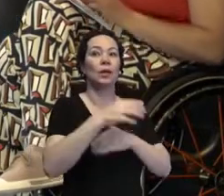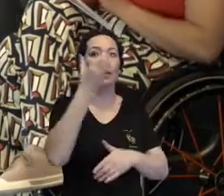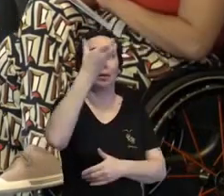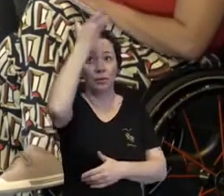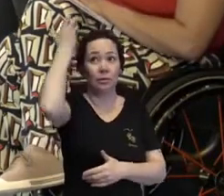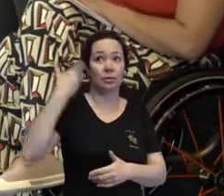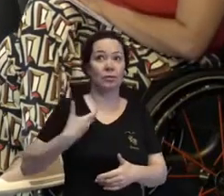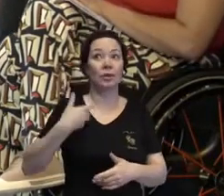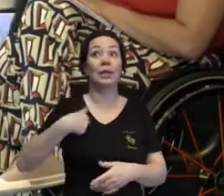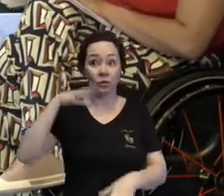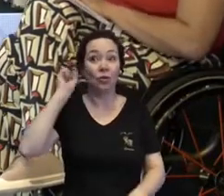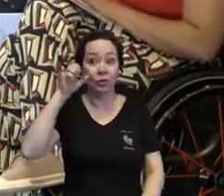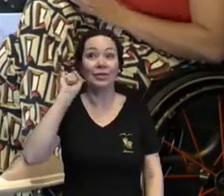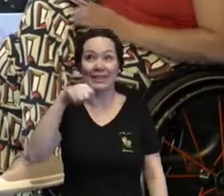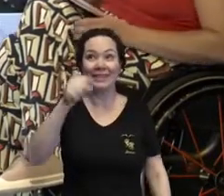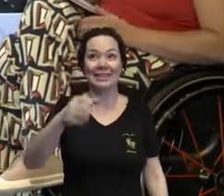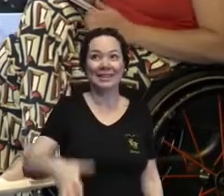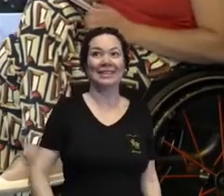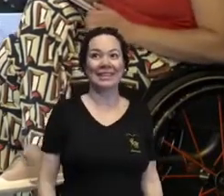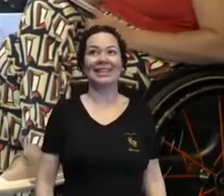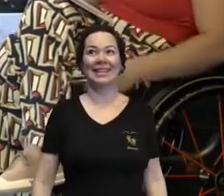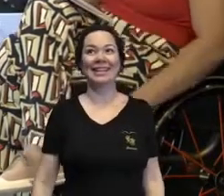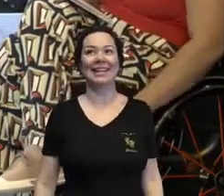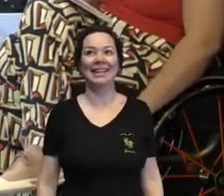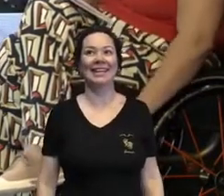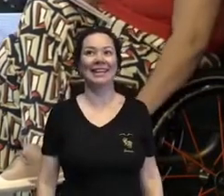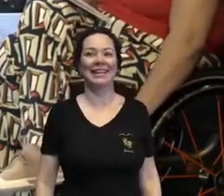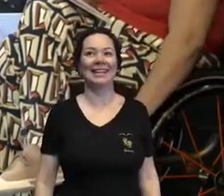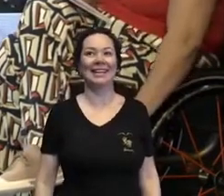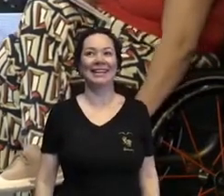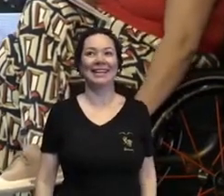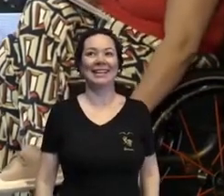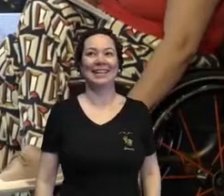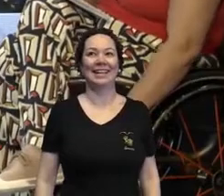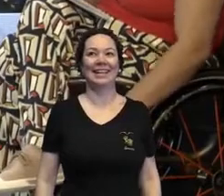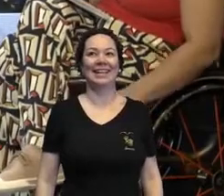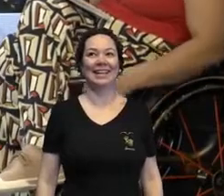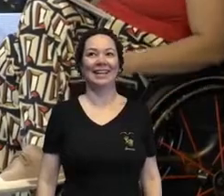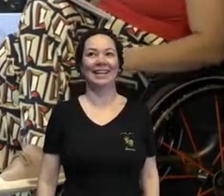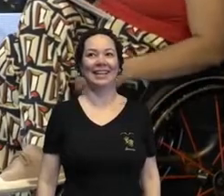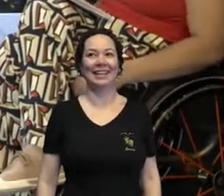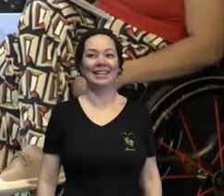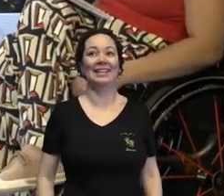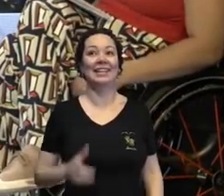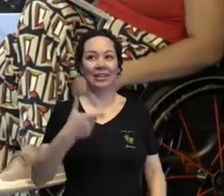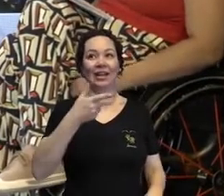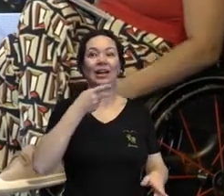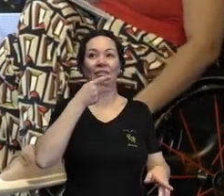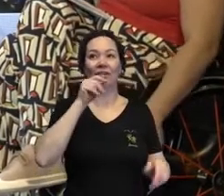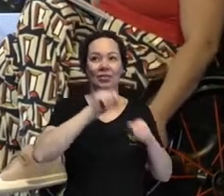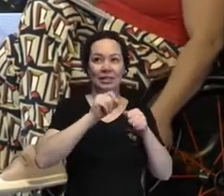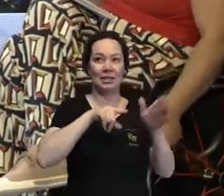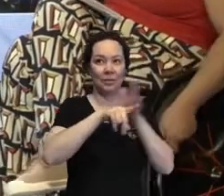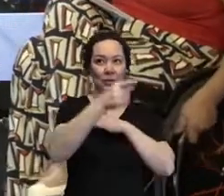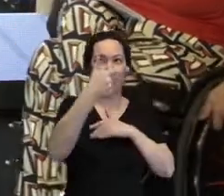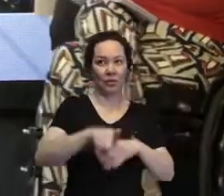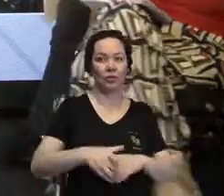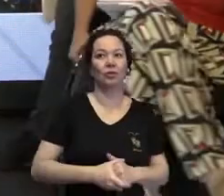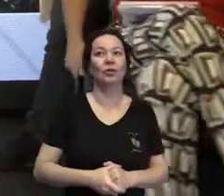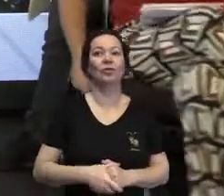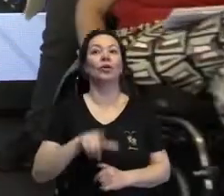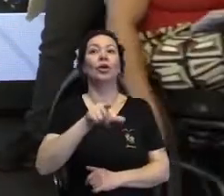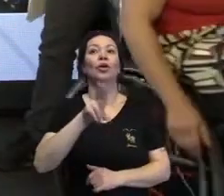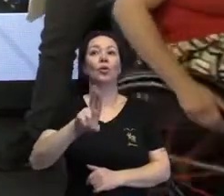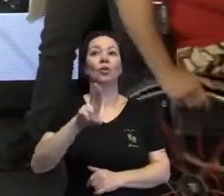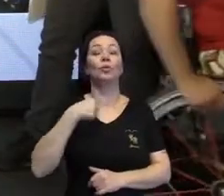Eu sou uma pessoa sem... Está ouvindo. ouvindo, ótimo. Então, a Marília vai repetir a pergunta, tá, Luísa? Lu,